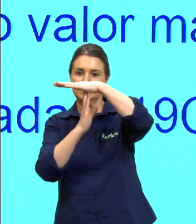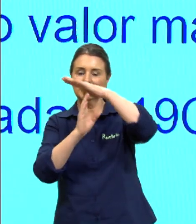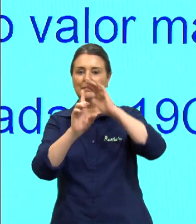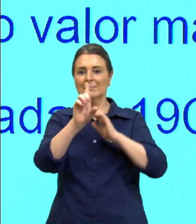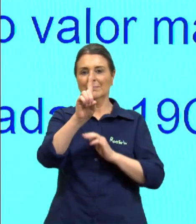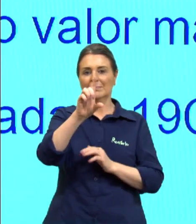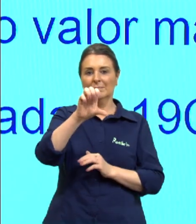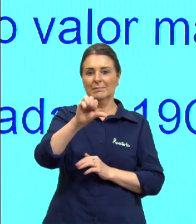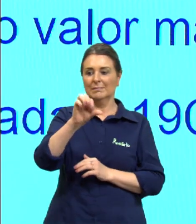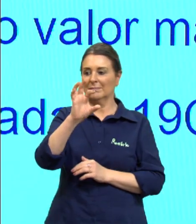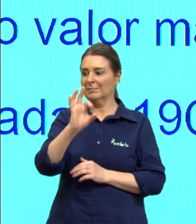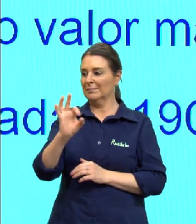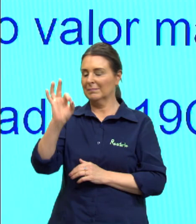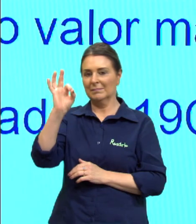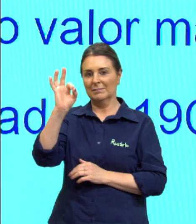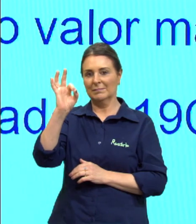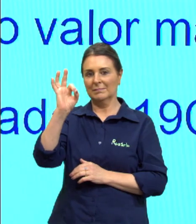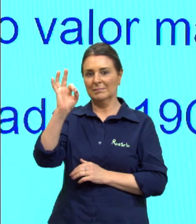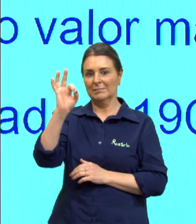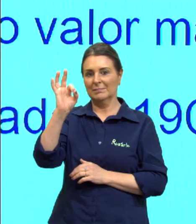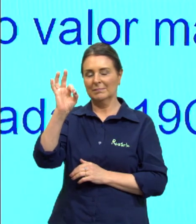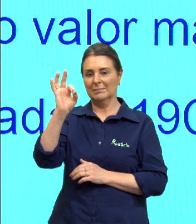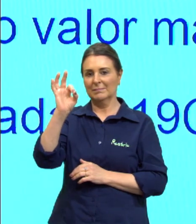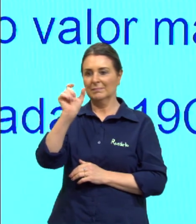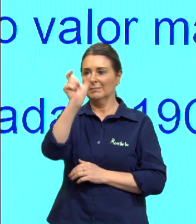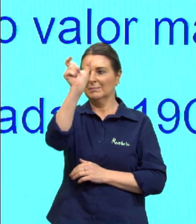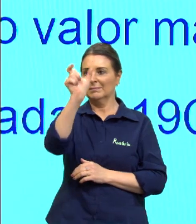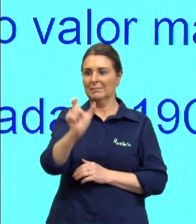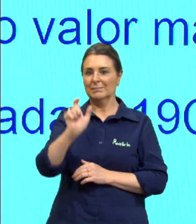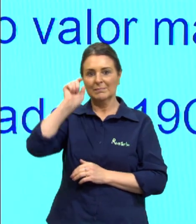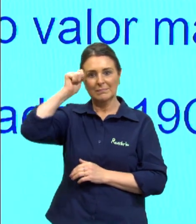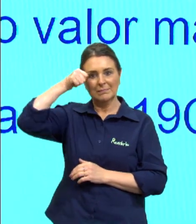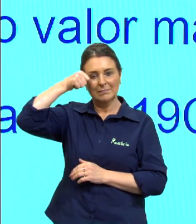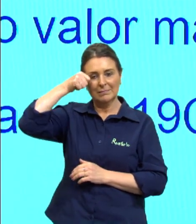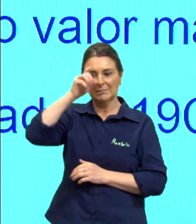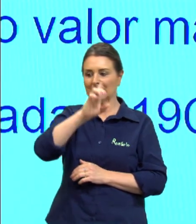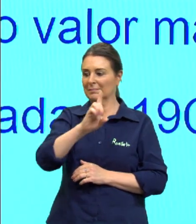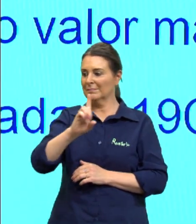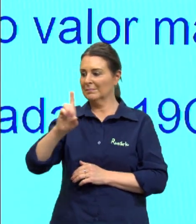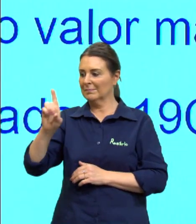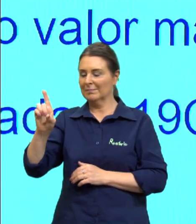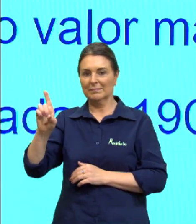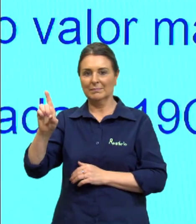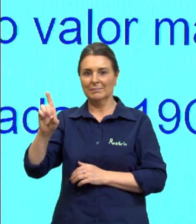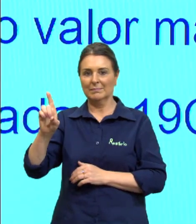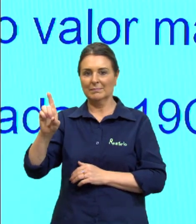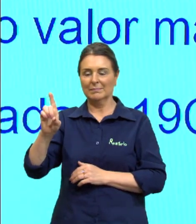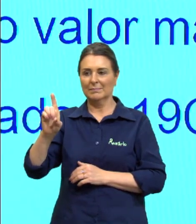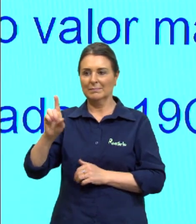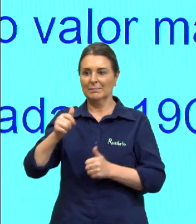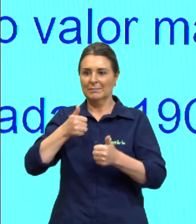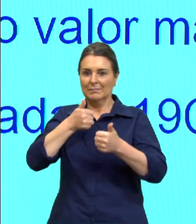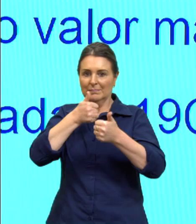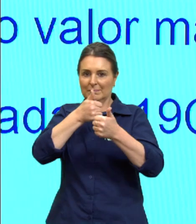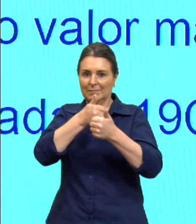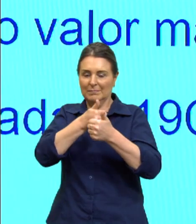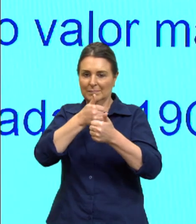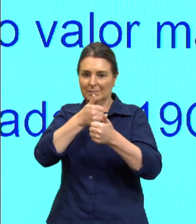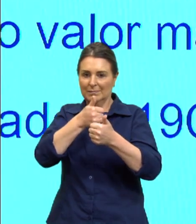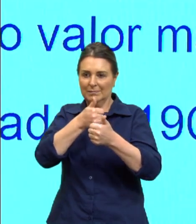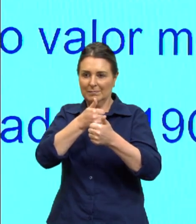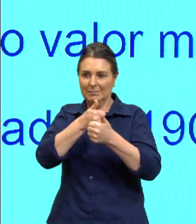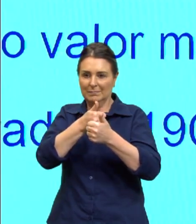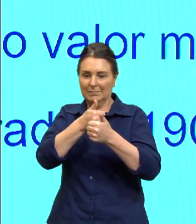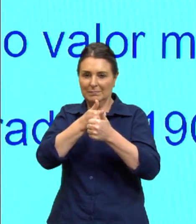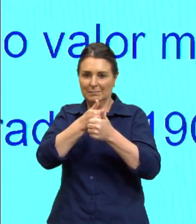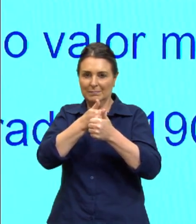de 19 graus nesse filete preto da coluna da direita então o mais próximo né que nós temos